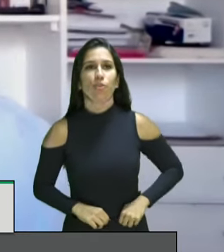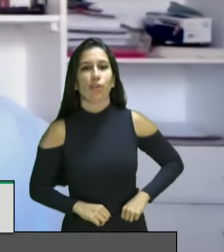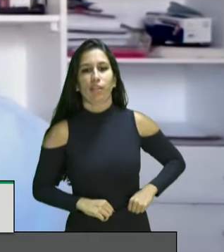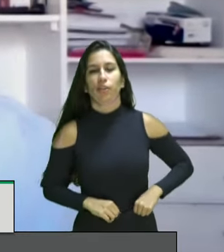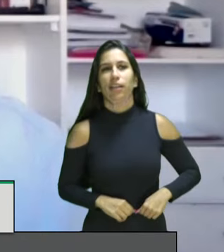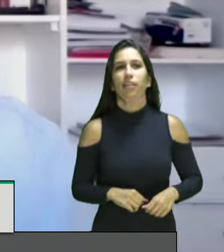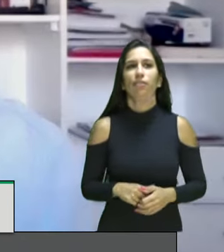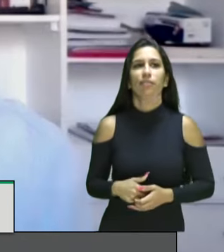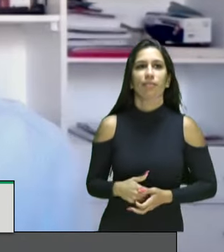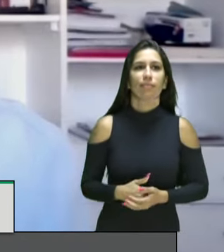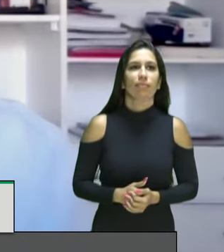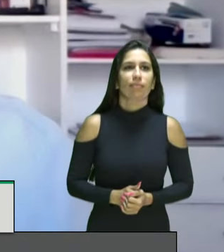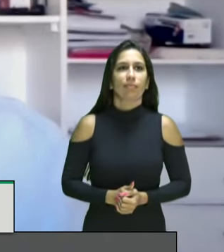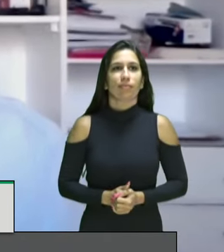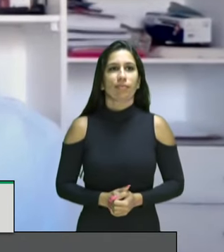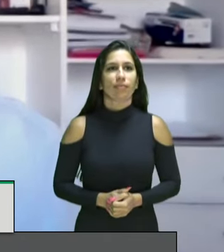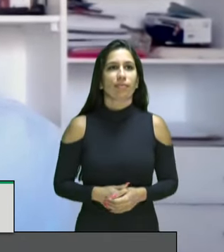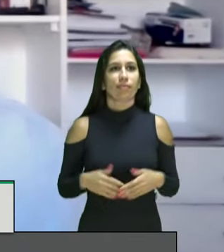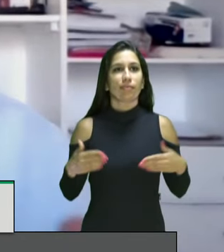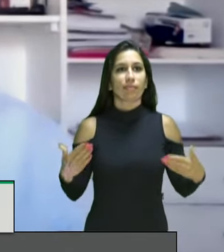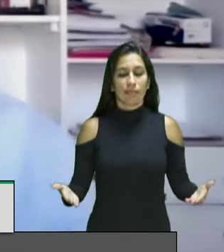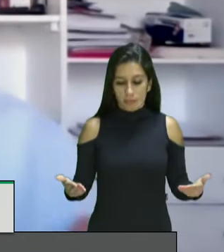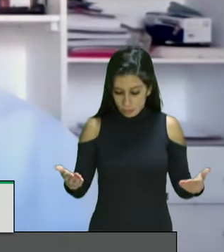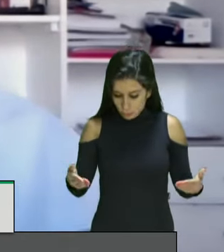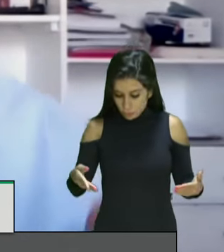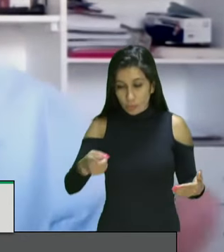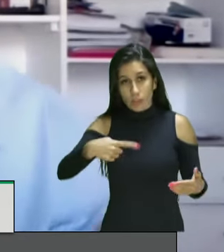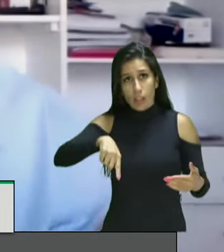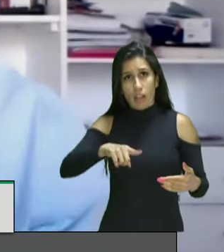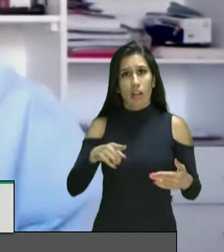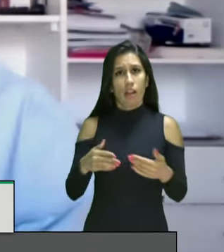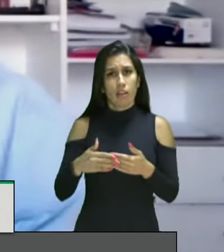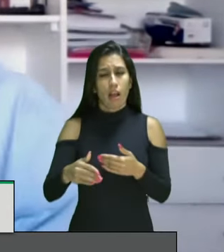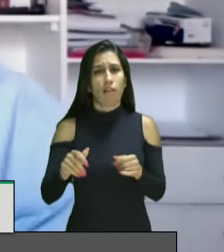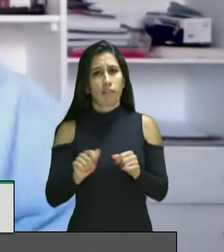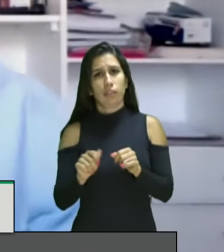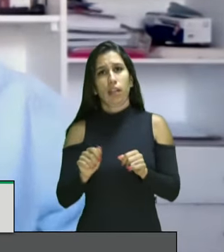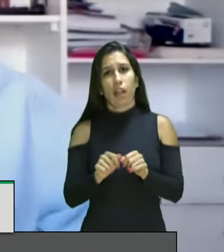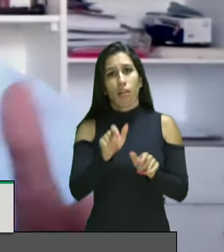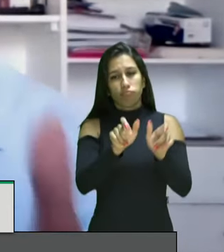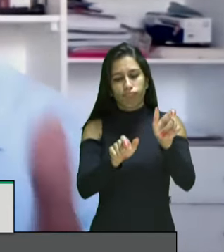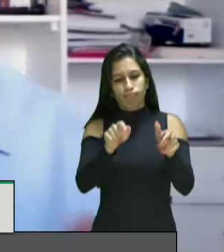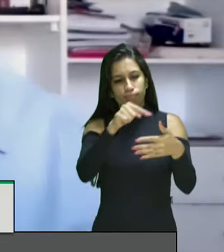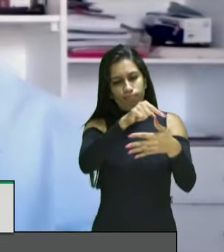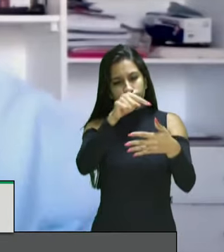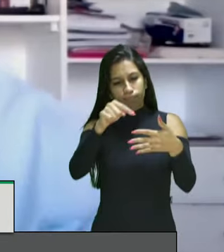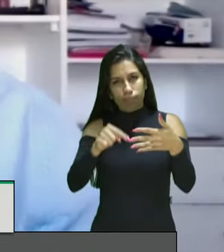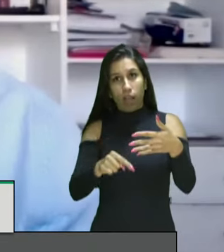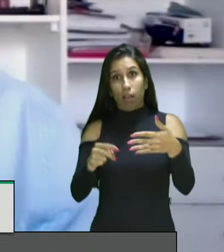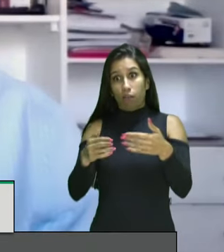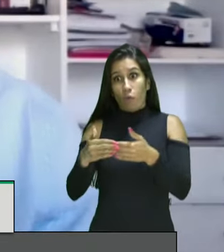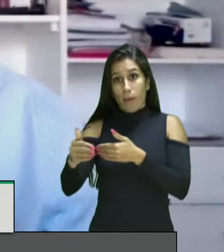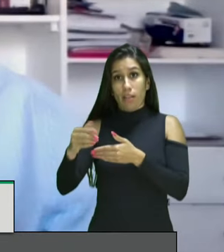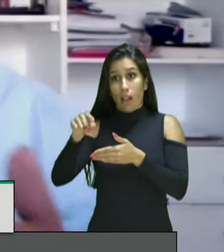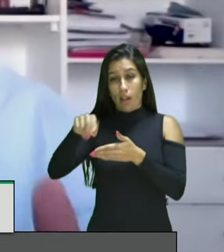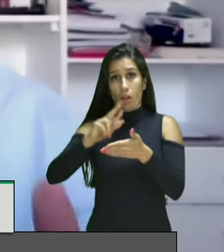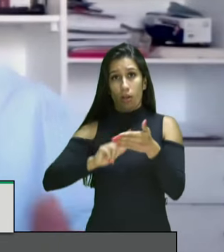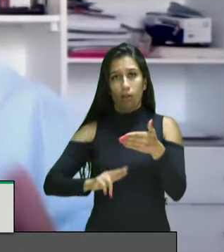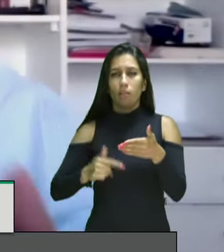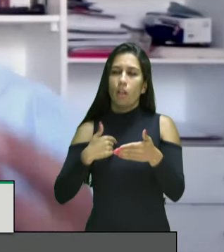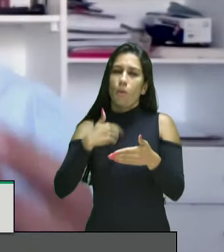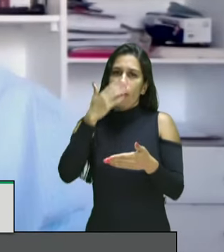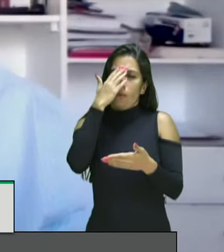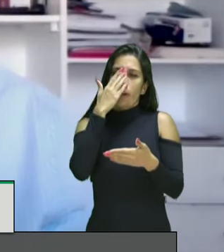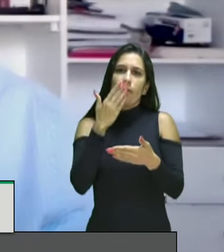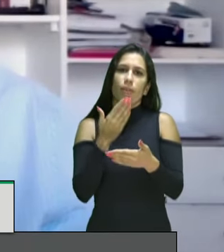diga realmente o que está sendo feito em relação a cada um desses itens que estão sendo abordados no relatório eu creio